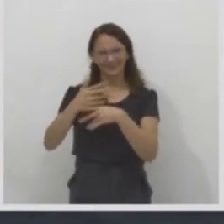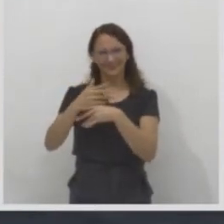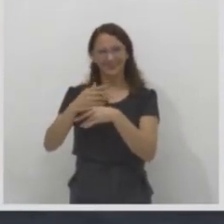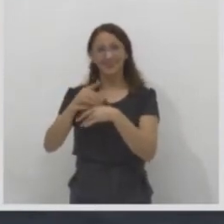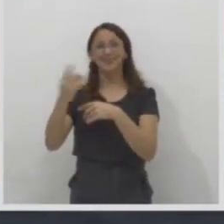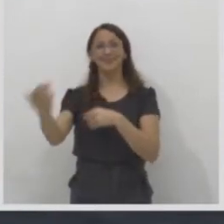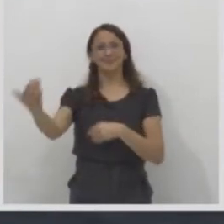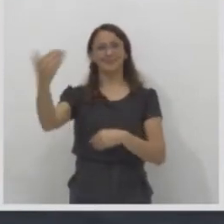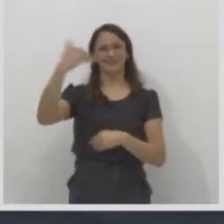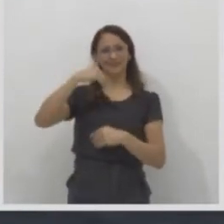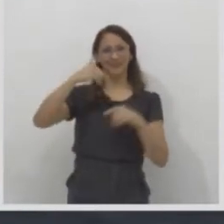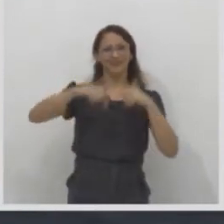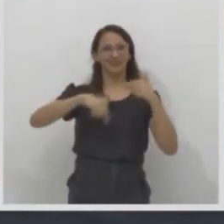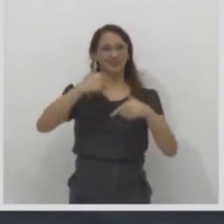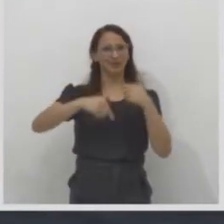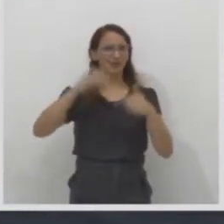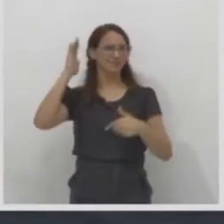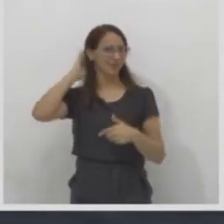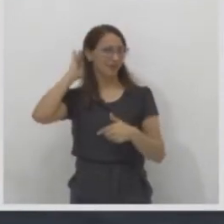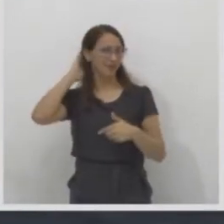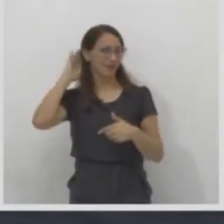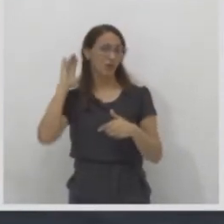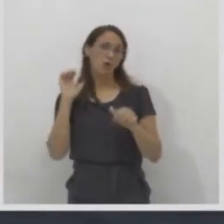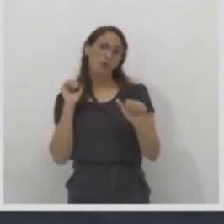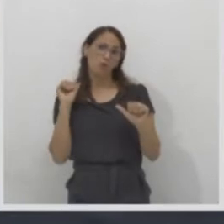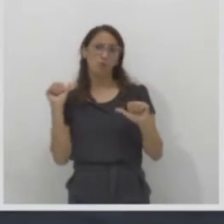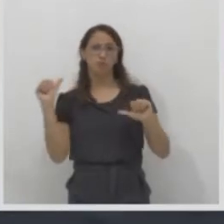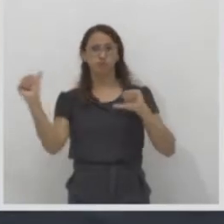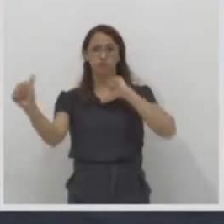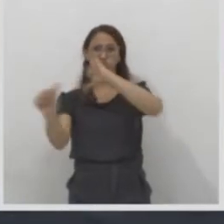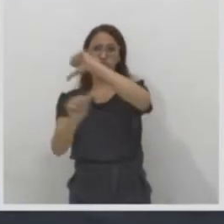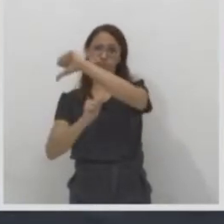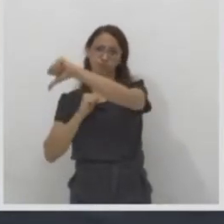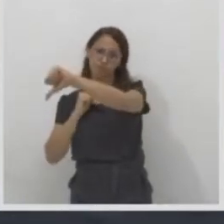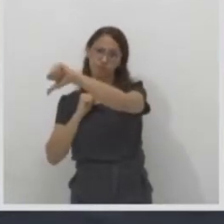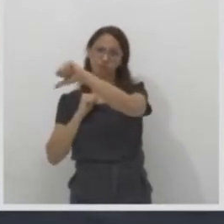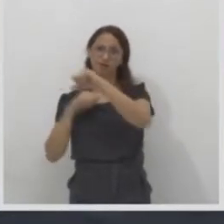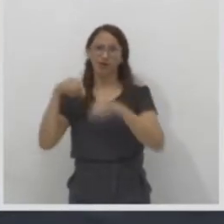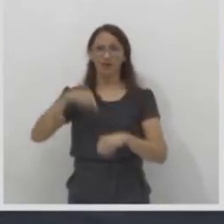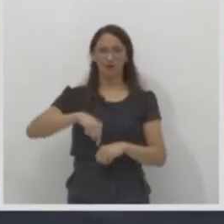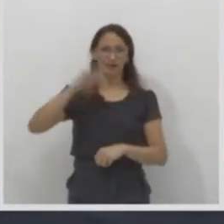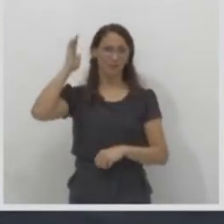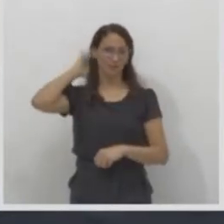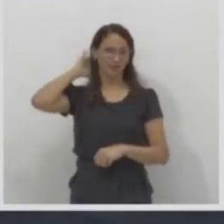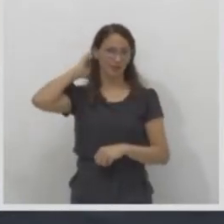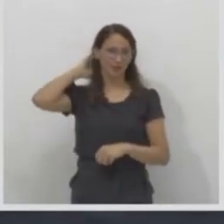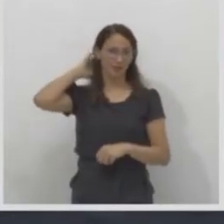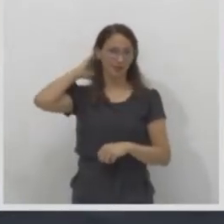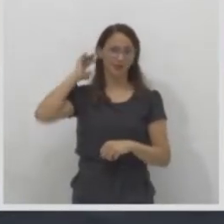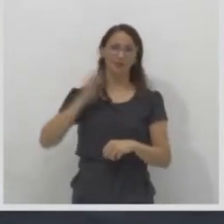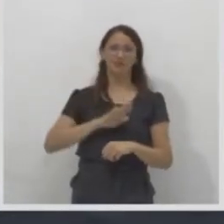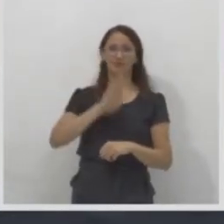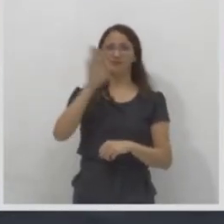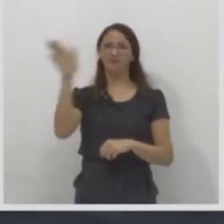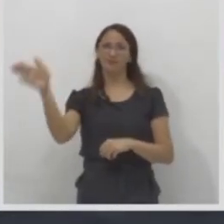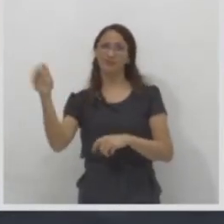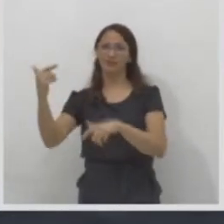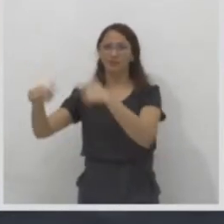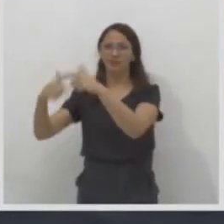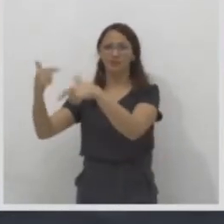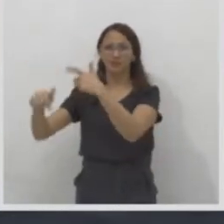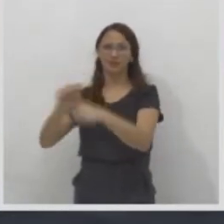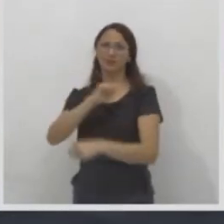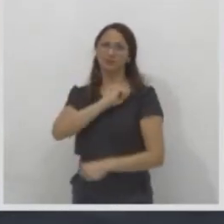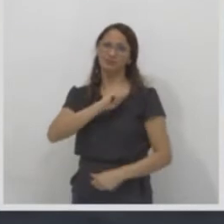vão trabalhar em Ananendeua. Só que a pessoa sai cedo de Ananendeua para Belém e